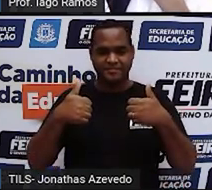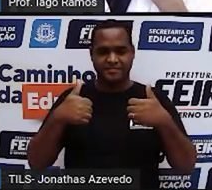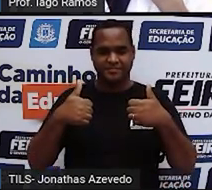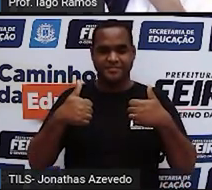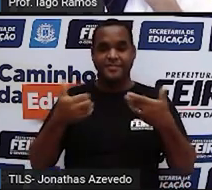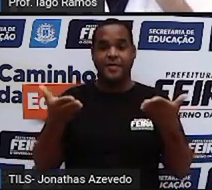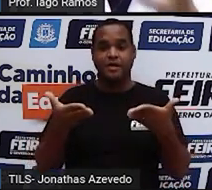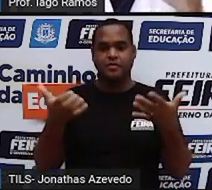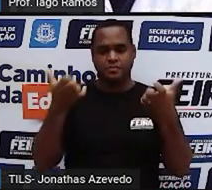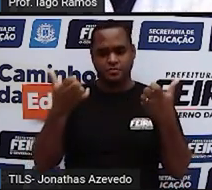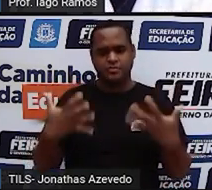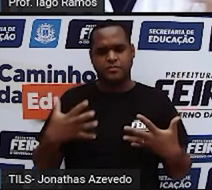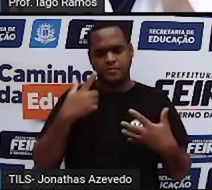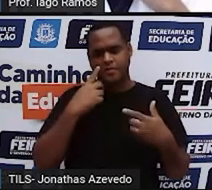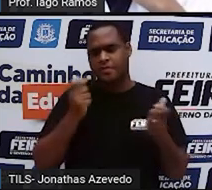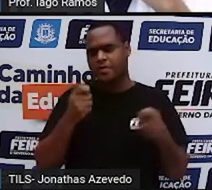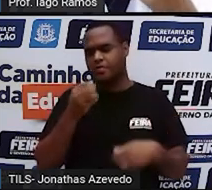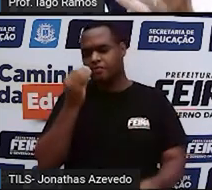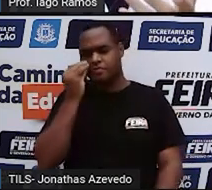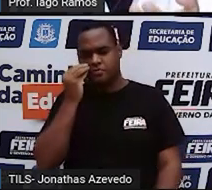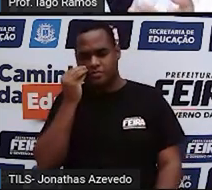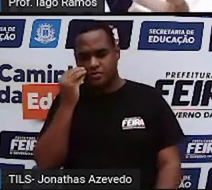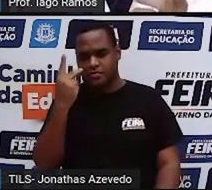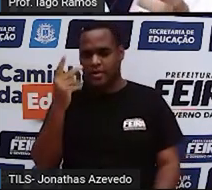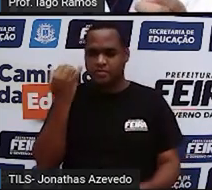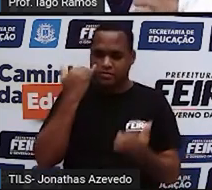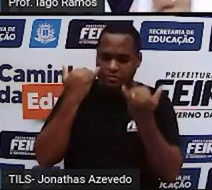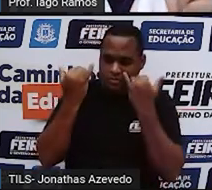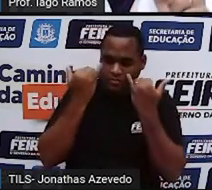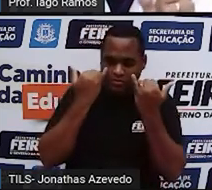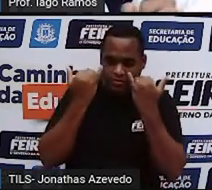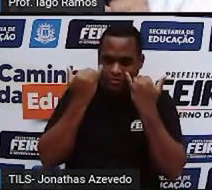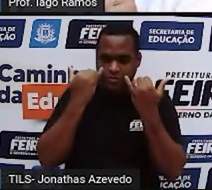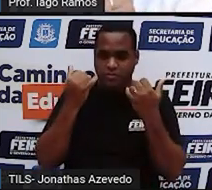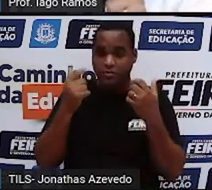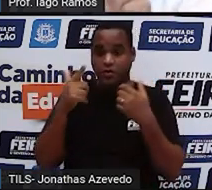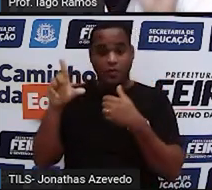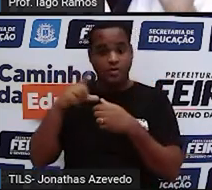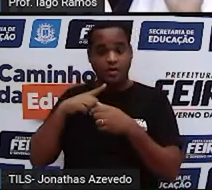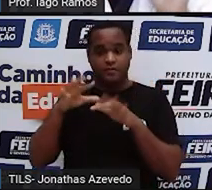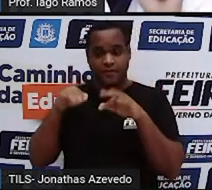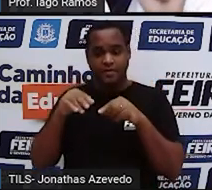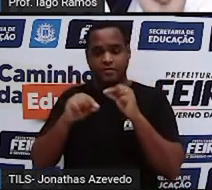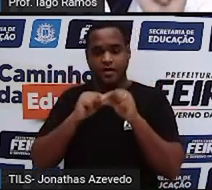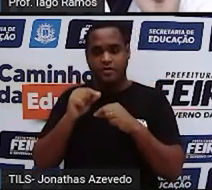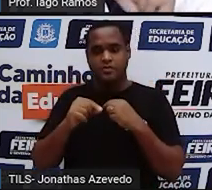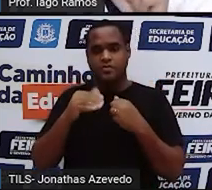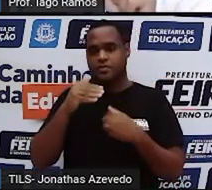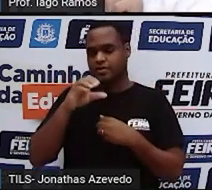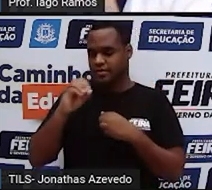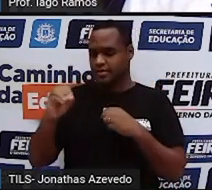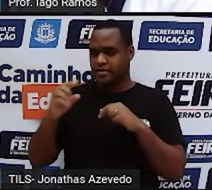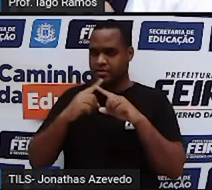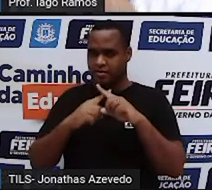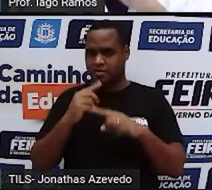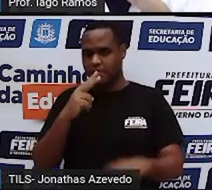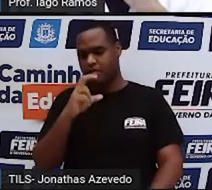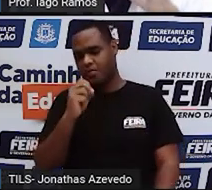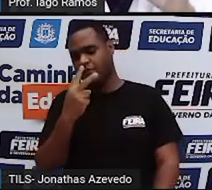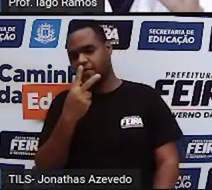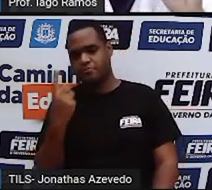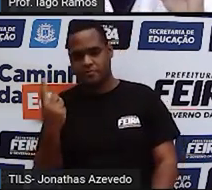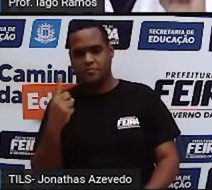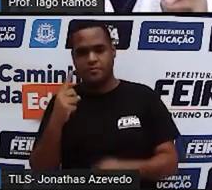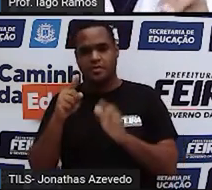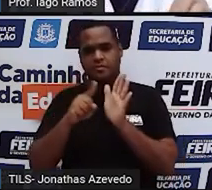Agora, você pode testar isso com as suas informações. Naquela última ali, 100x mais 2021 menos y,